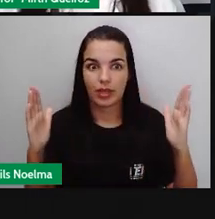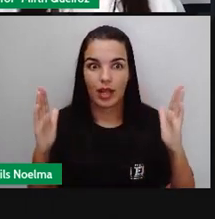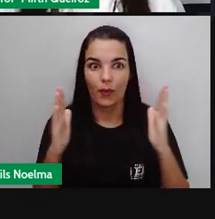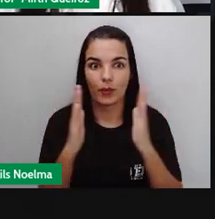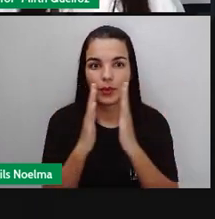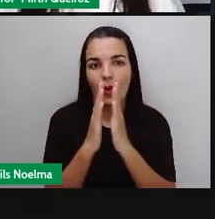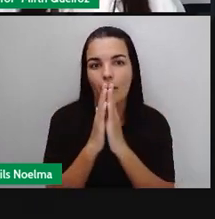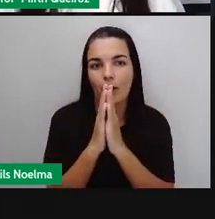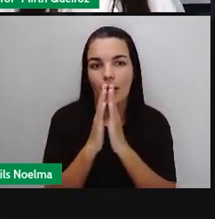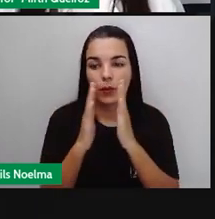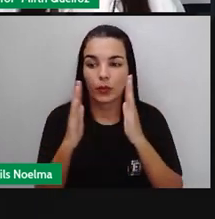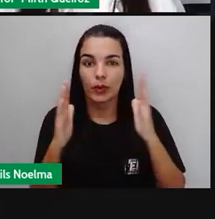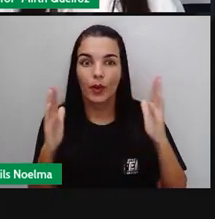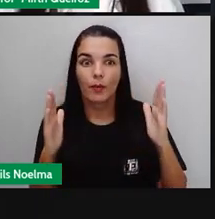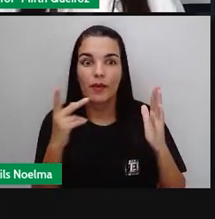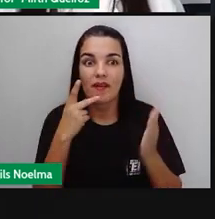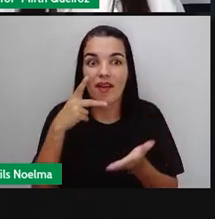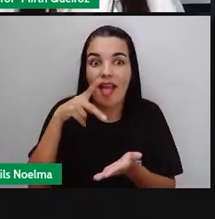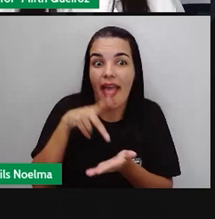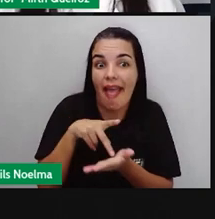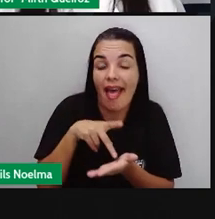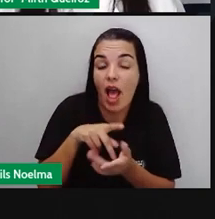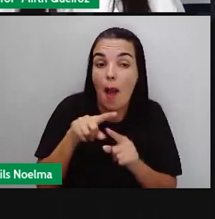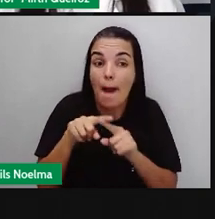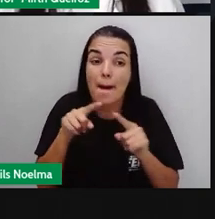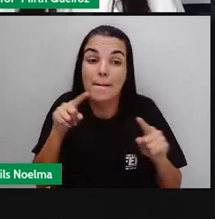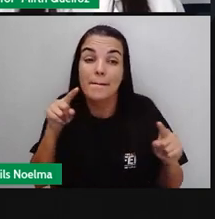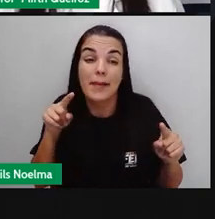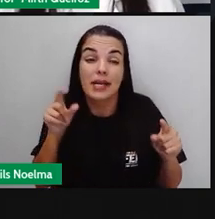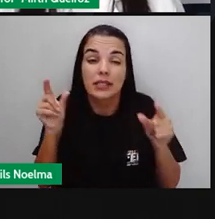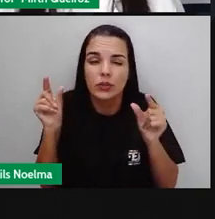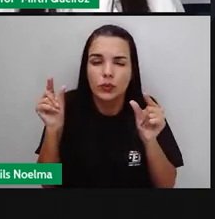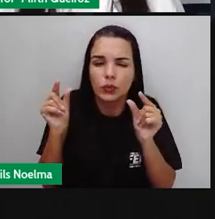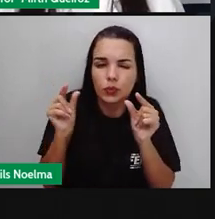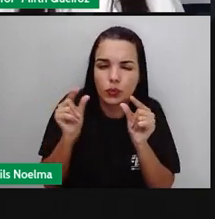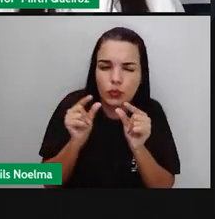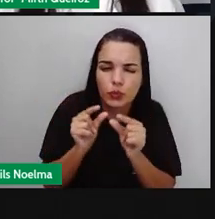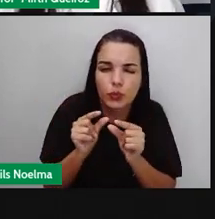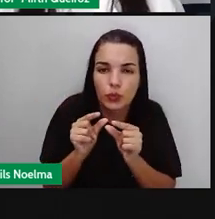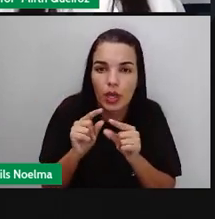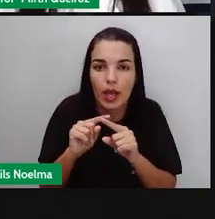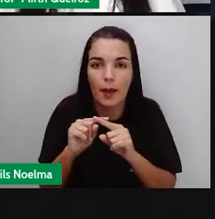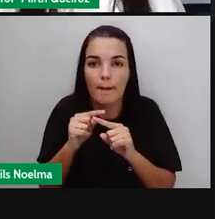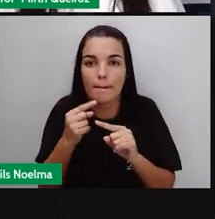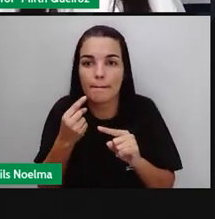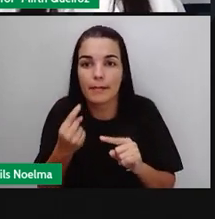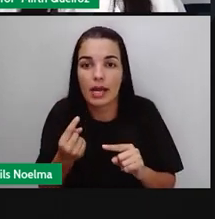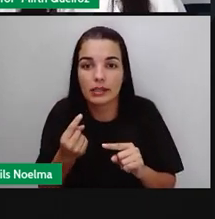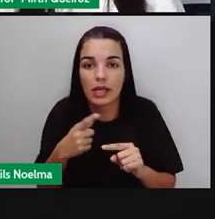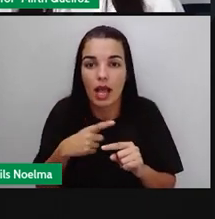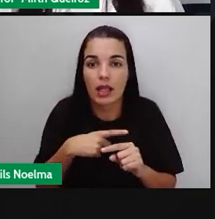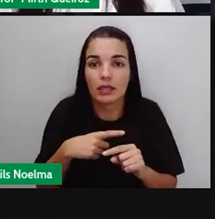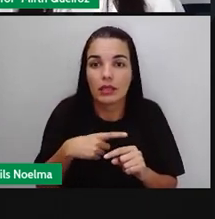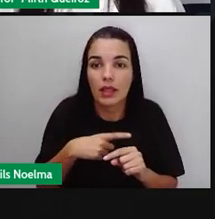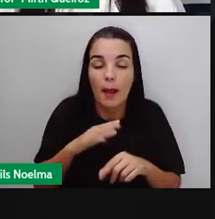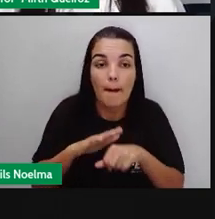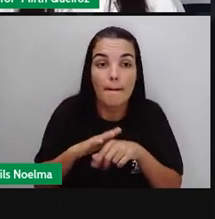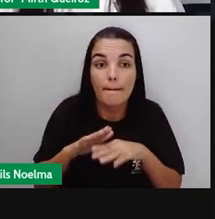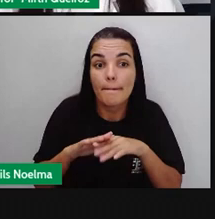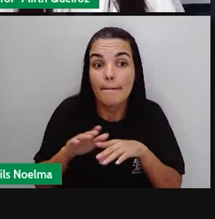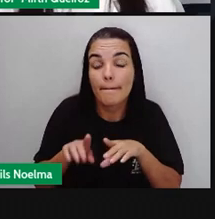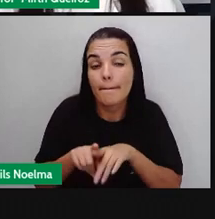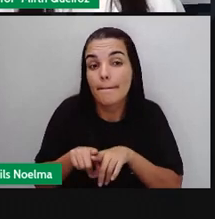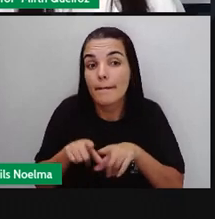em um espaço reduzido, né? Que seria o espaço do mapa. Porém, ela, no entanto, né?